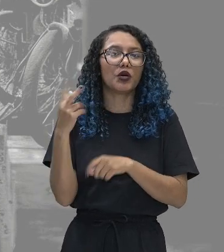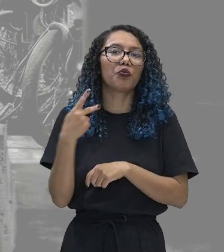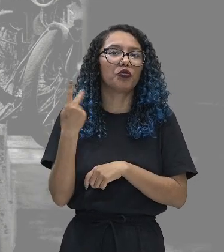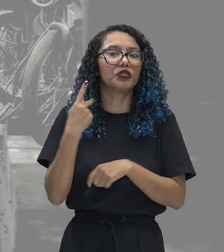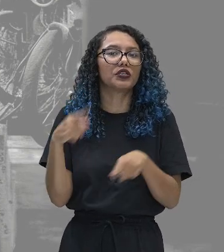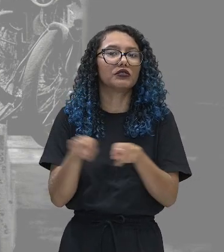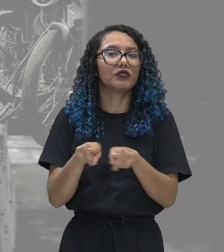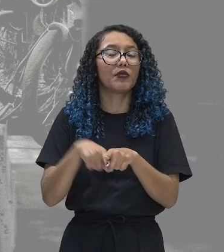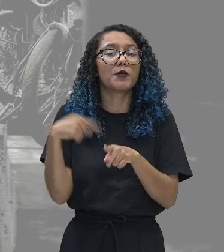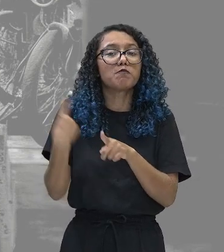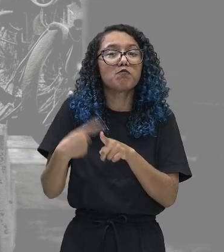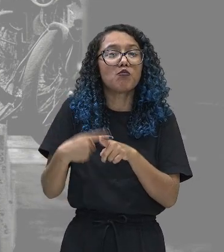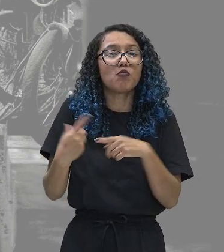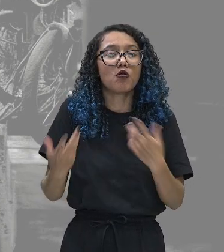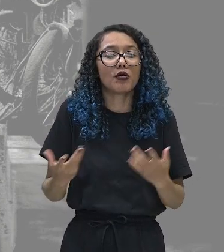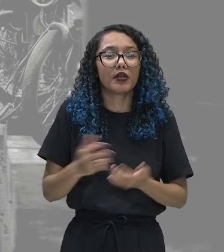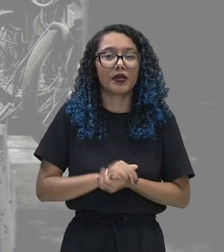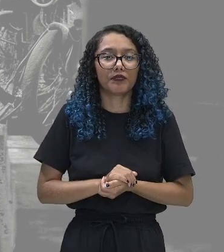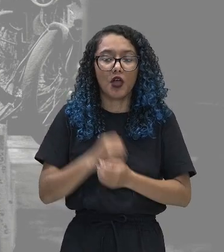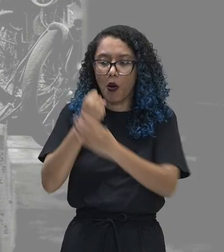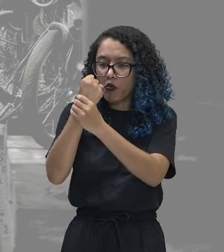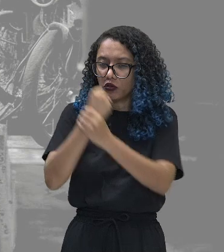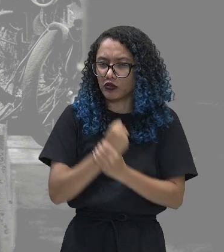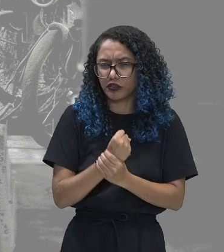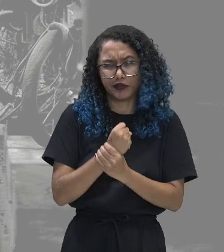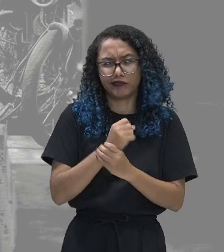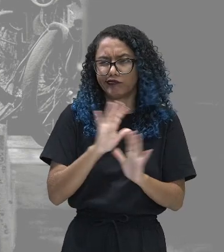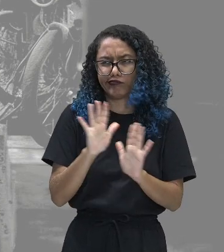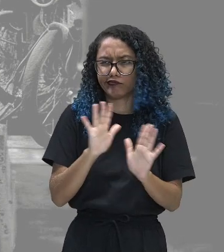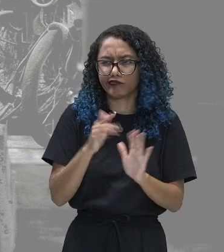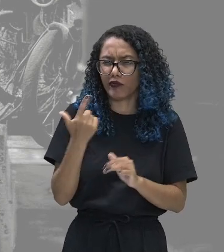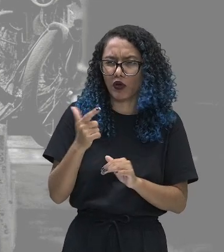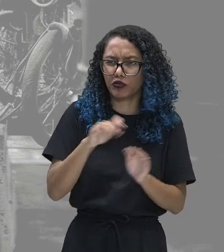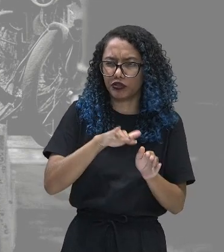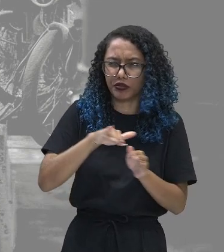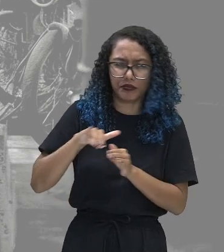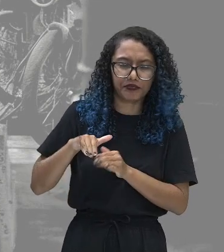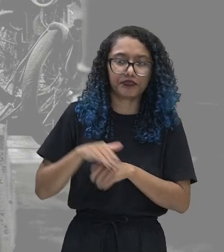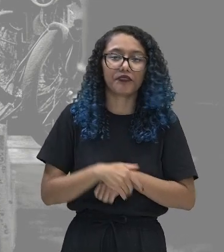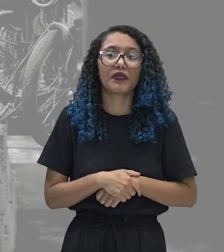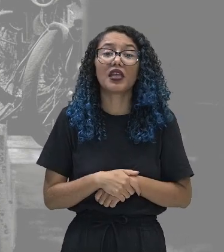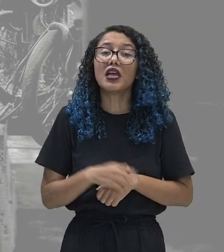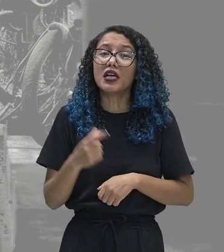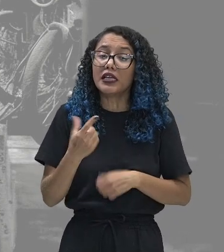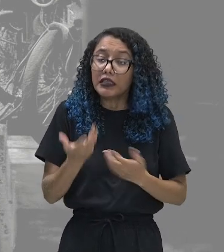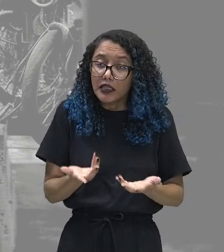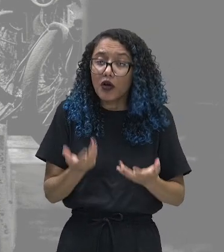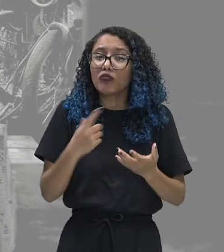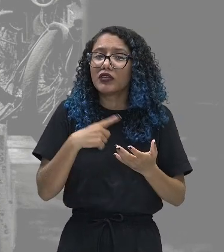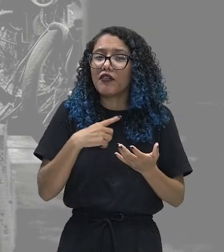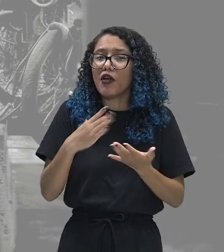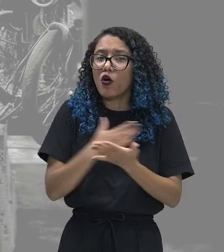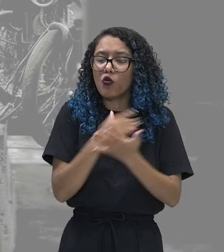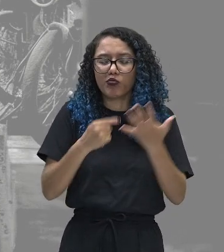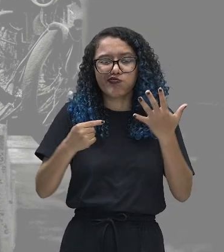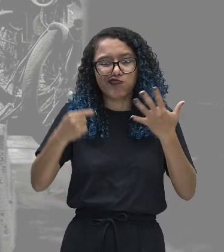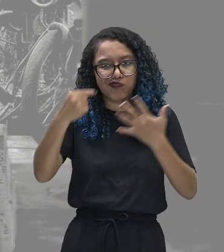contas, não existia mais o absolutismo na Inglaterra. Existiam vários fatores que foram primordiais ali para